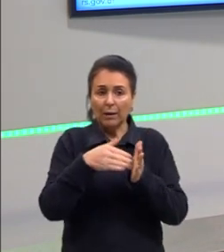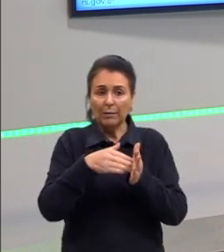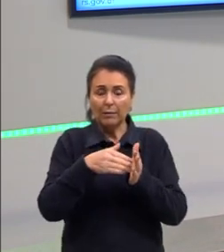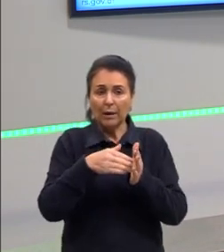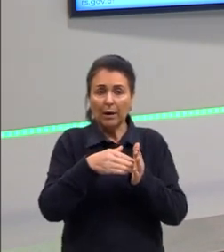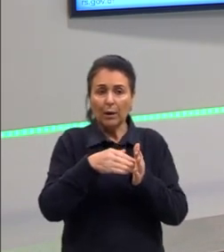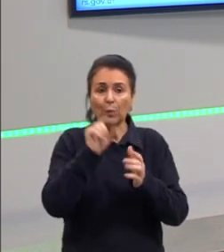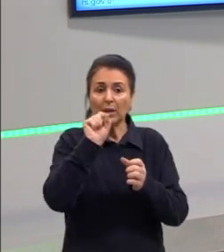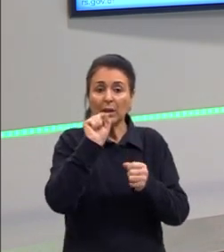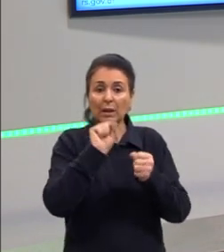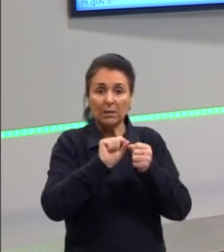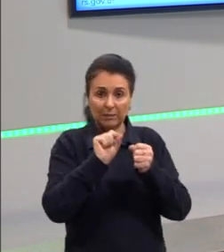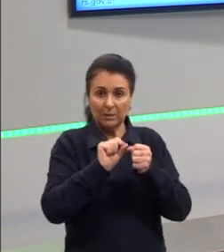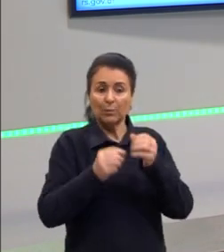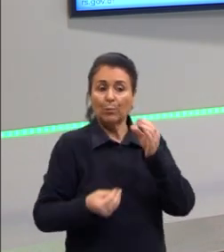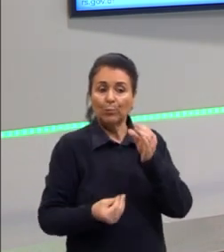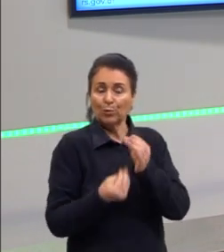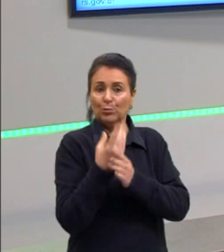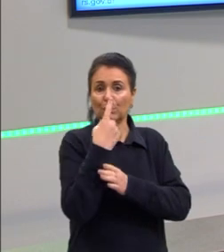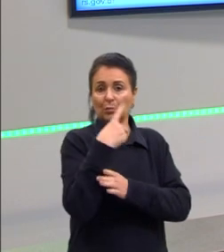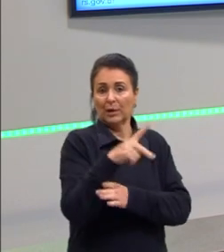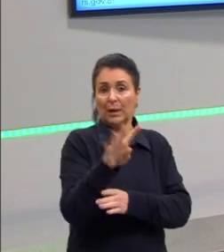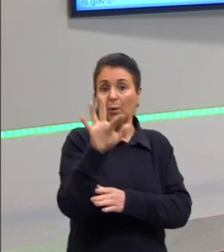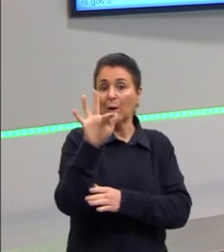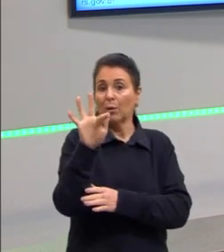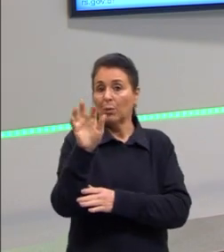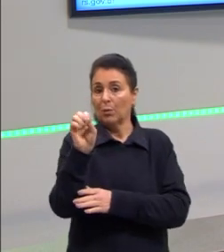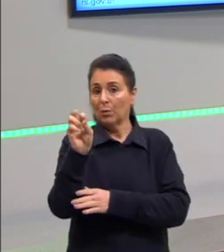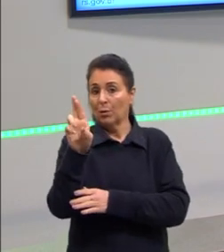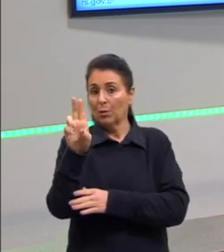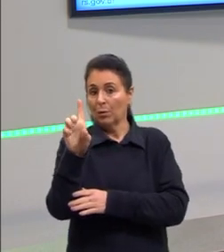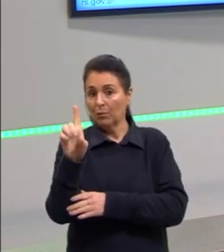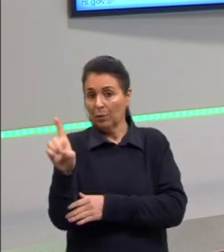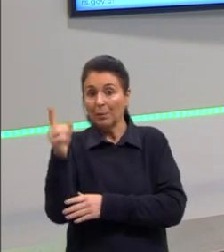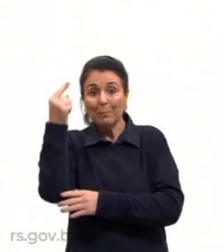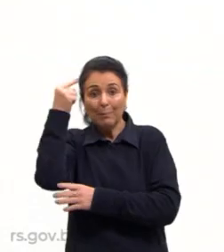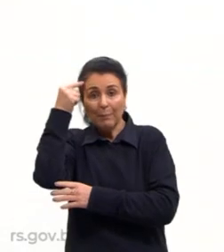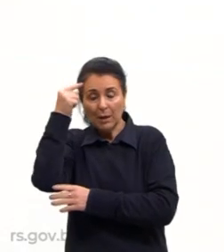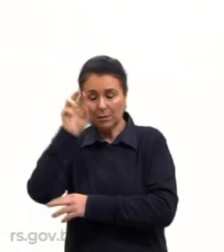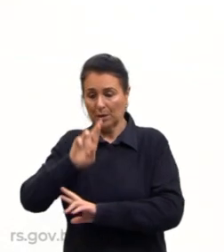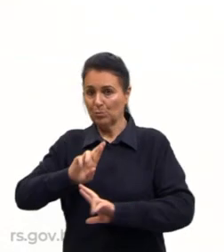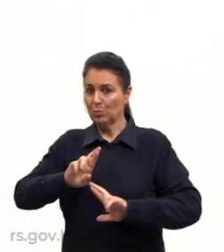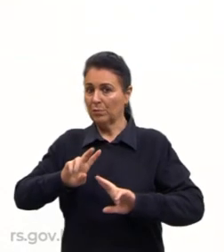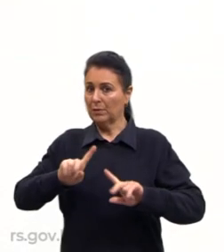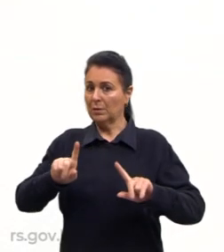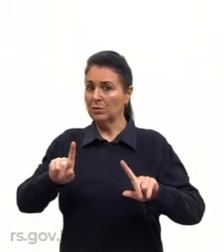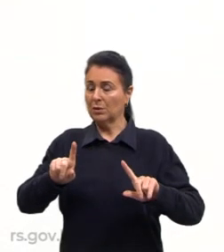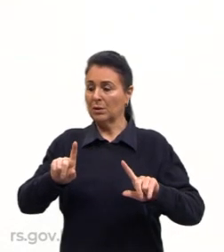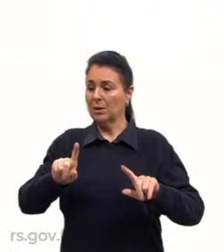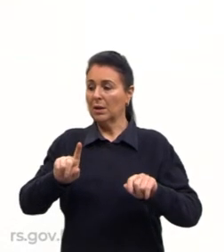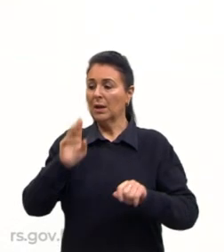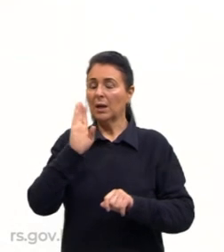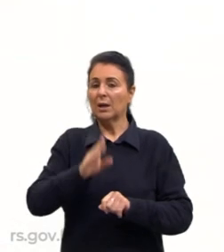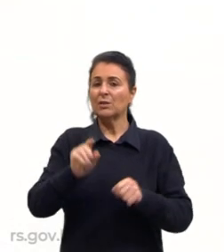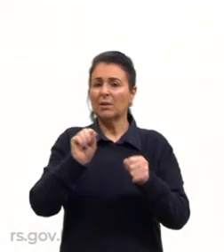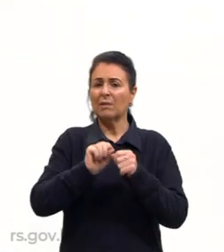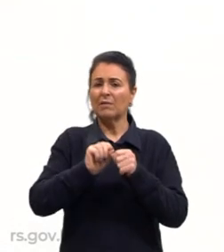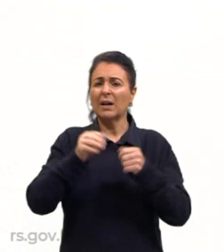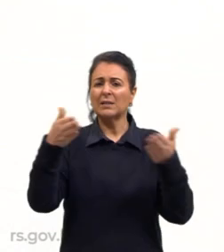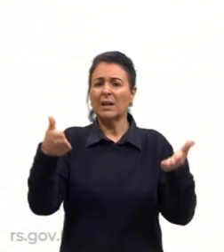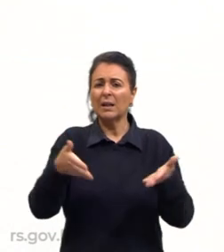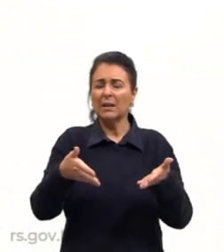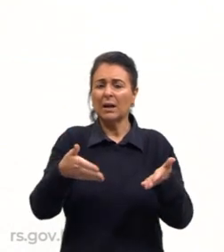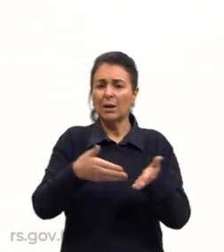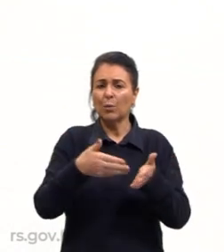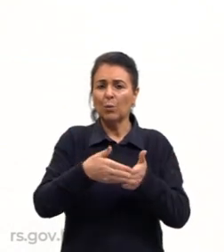aí que ele está fazendo. Já o for, ele já pensa um pouquinho diferente, certo? Ele já faz uma coisa que a gente usa até hoje, a linha de